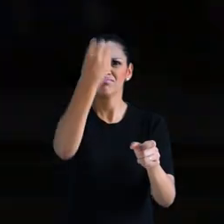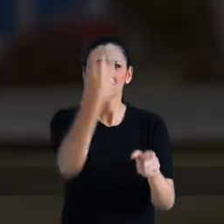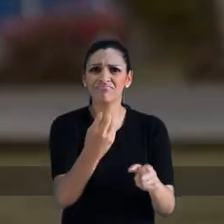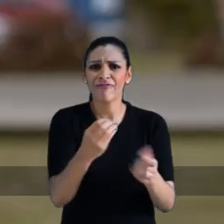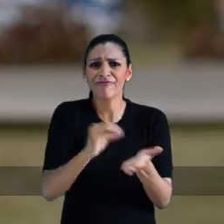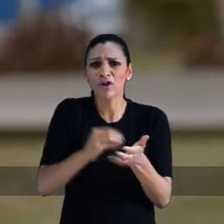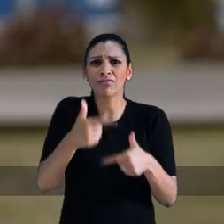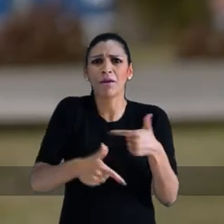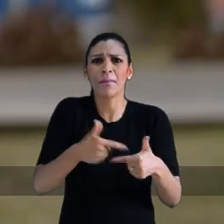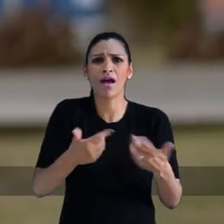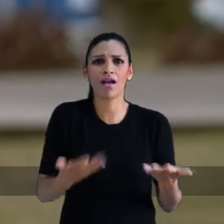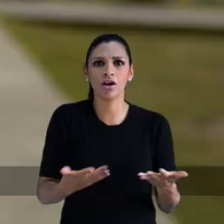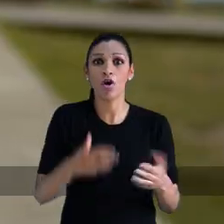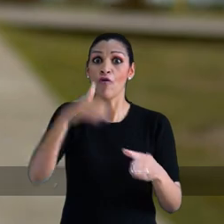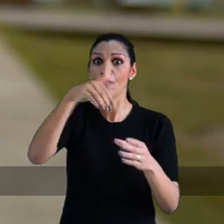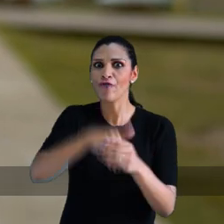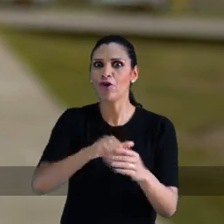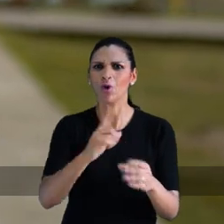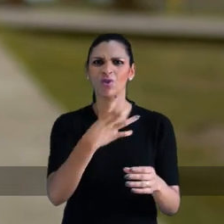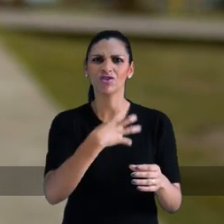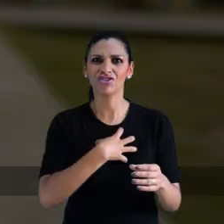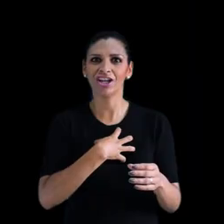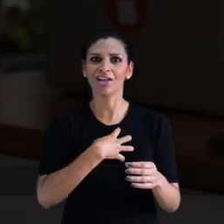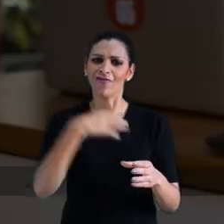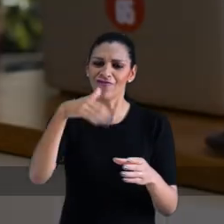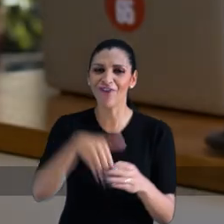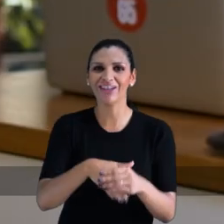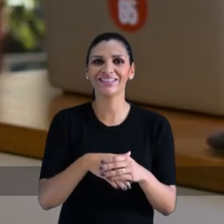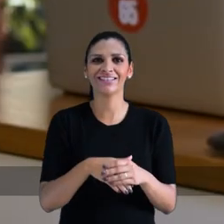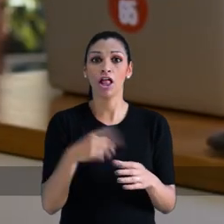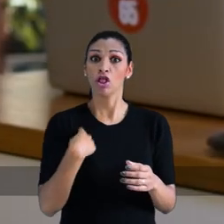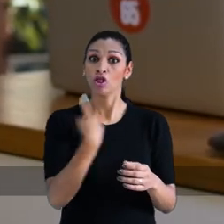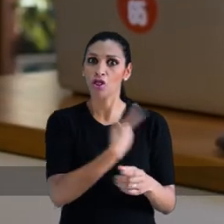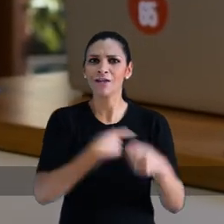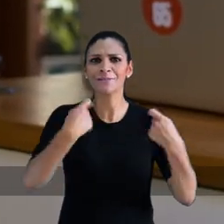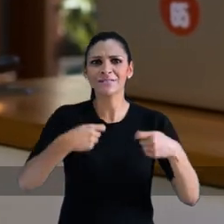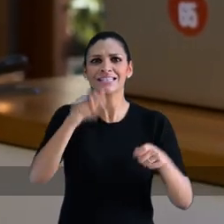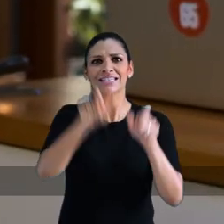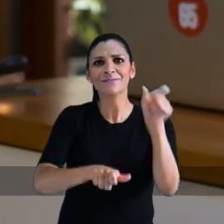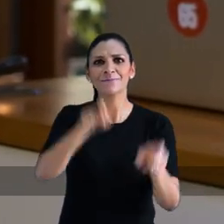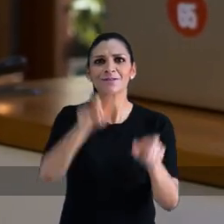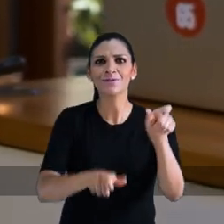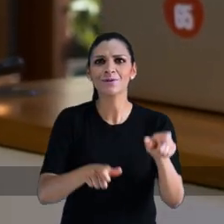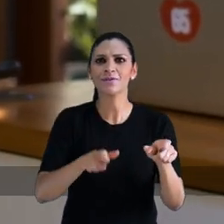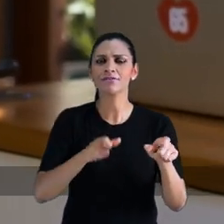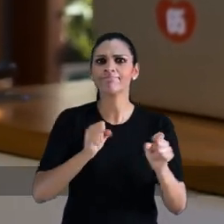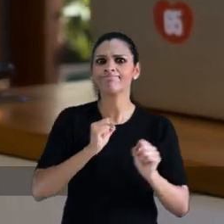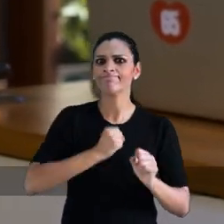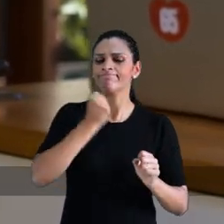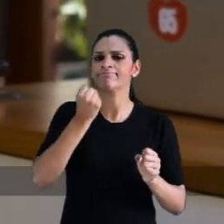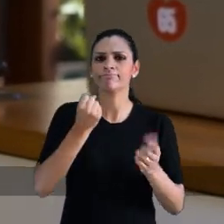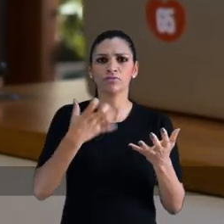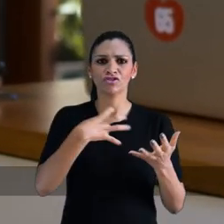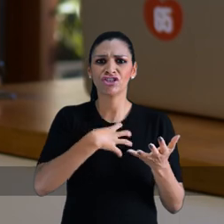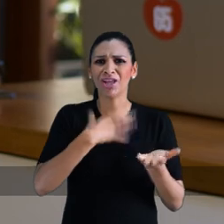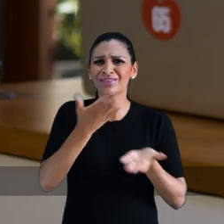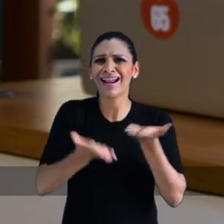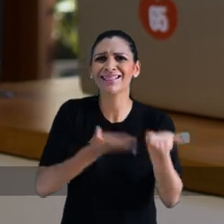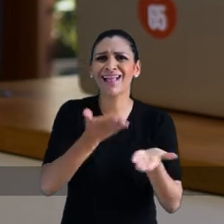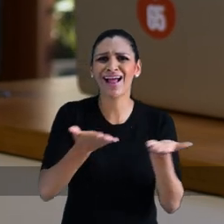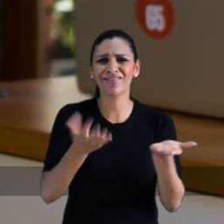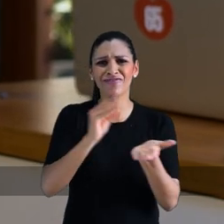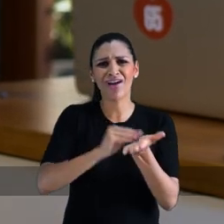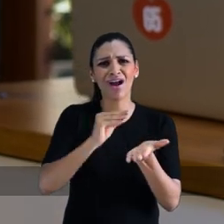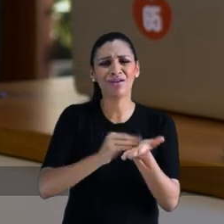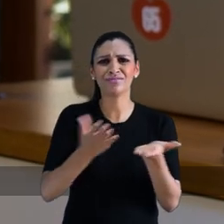trabalho. O voto é tua única arma. Põe o teu voto na mão. A gente precisa que as pessoas se indignem com a forma como elas são tratadas